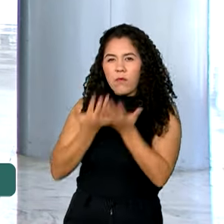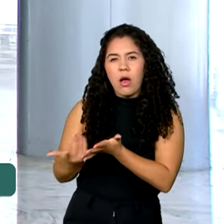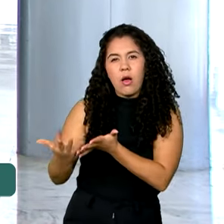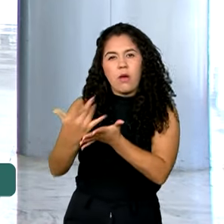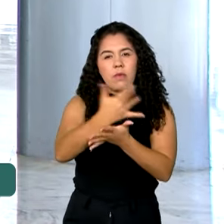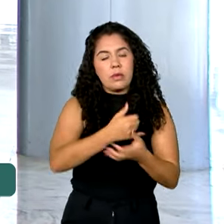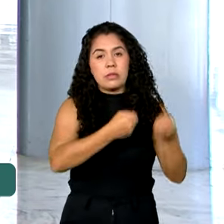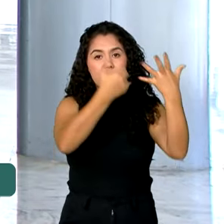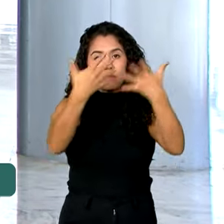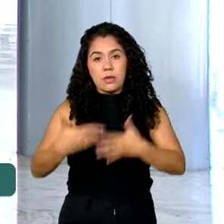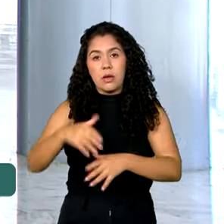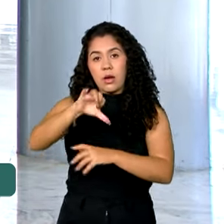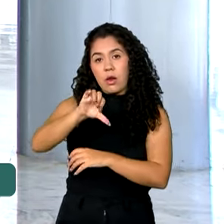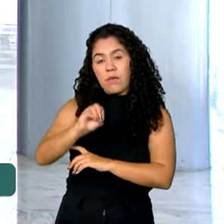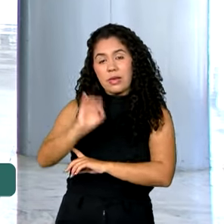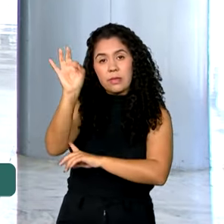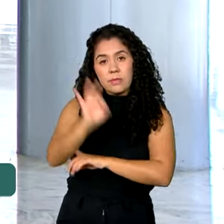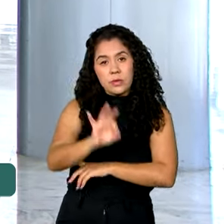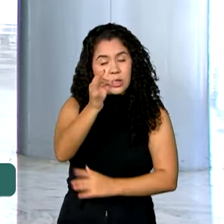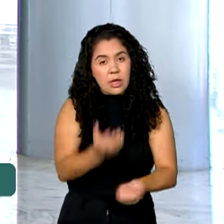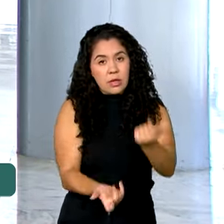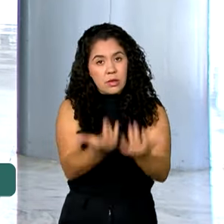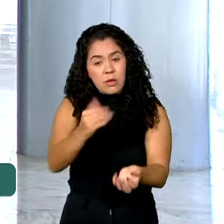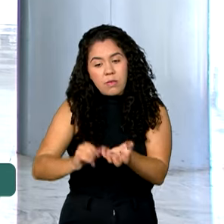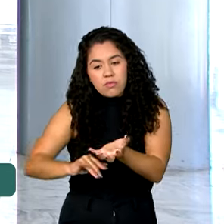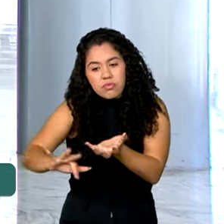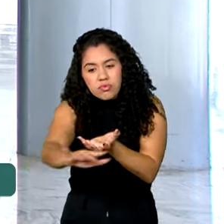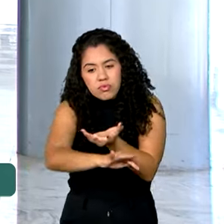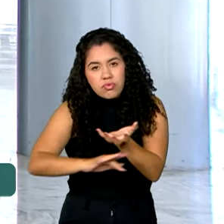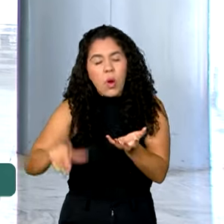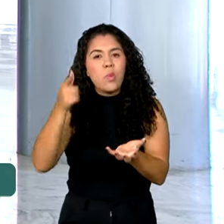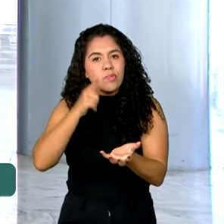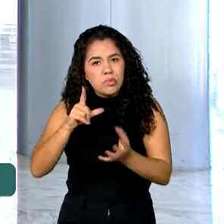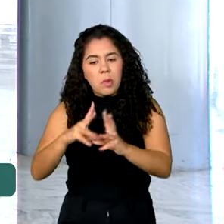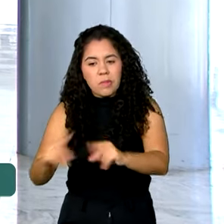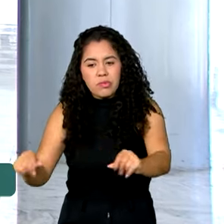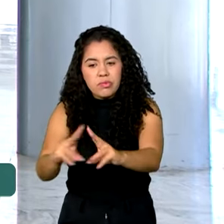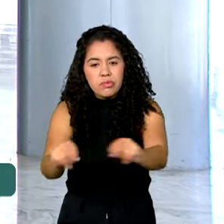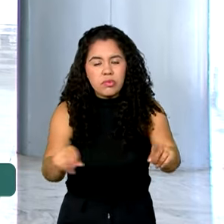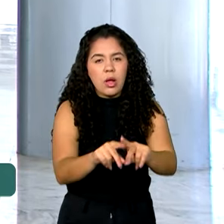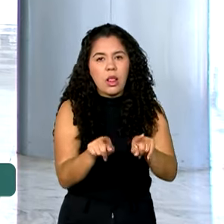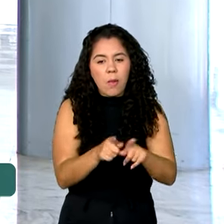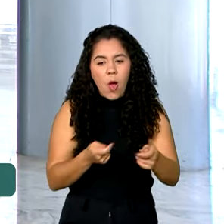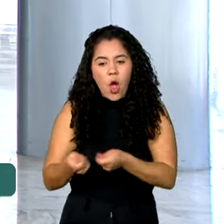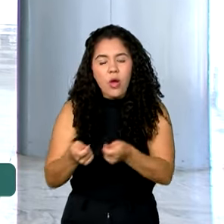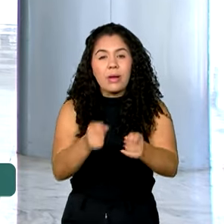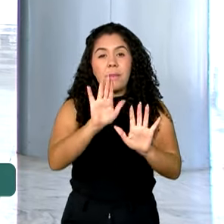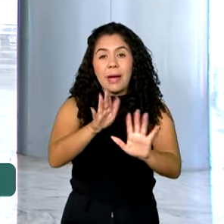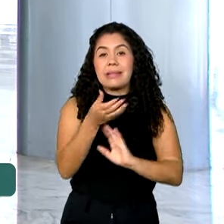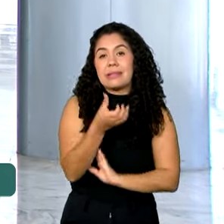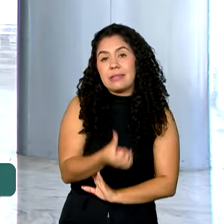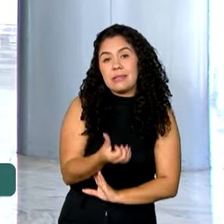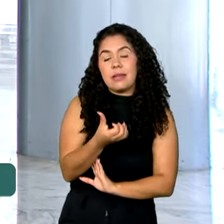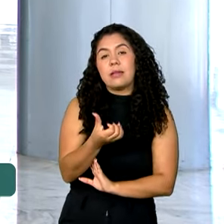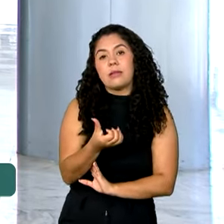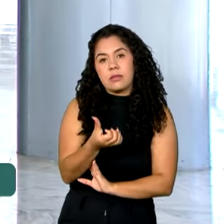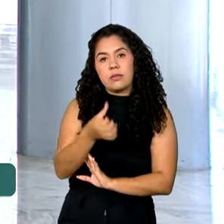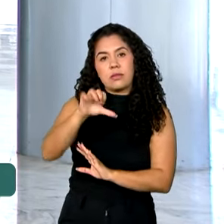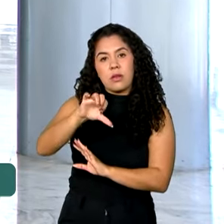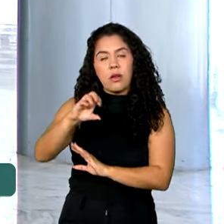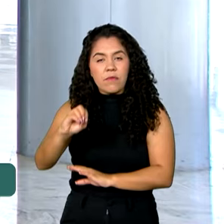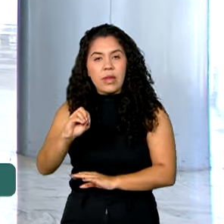dos incêndios no Pantanal foram extintos e controlados e 619 animais silvestres foram